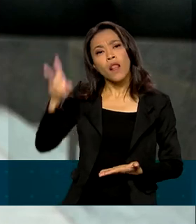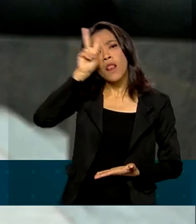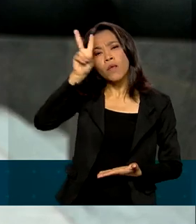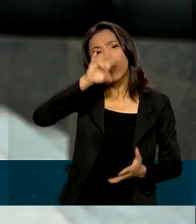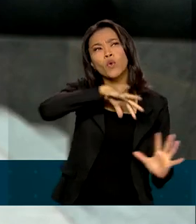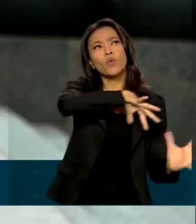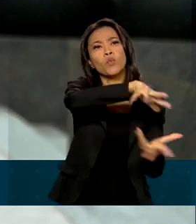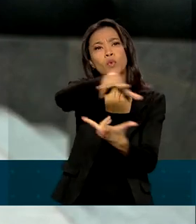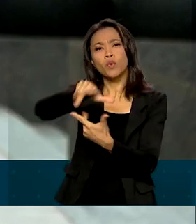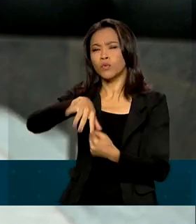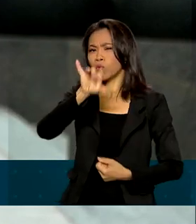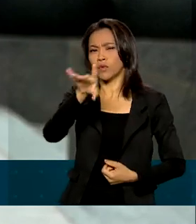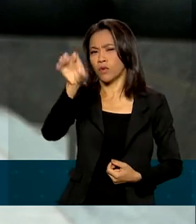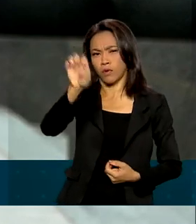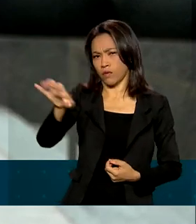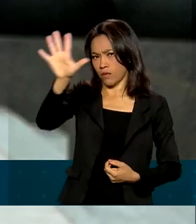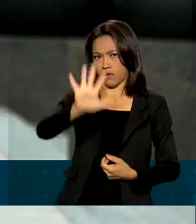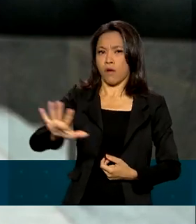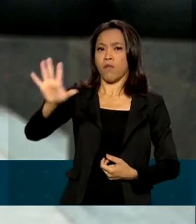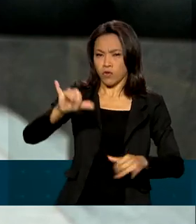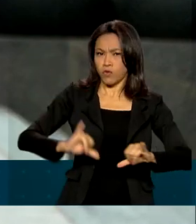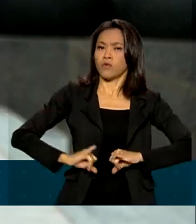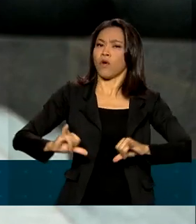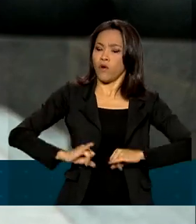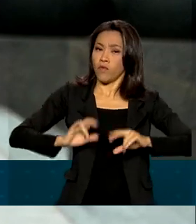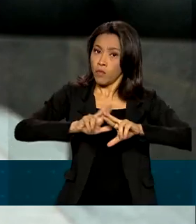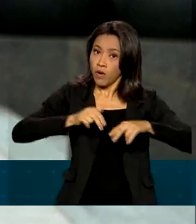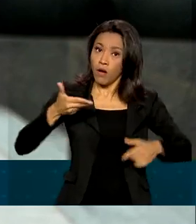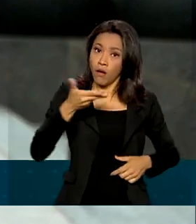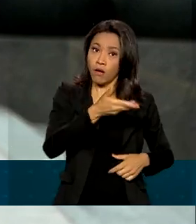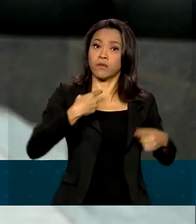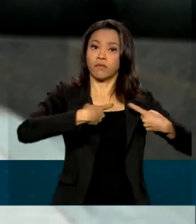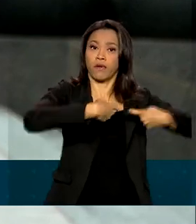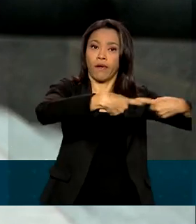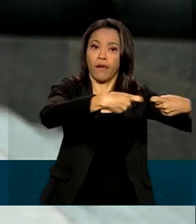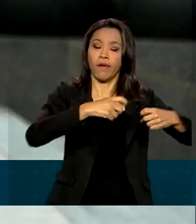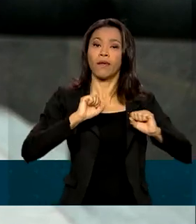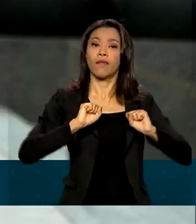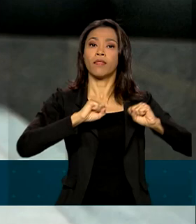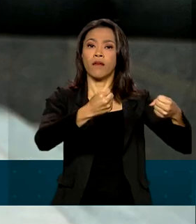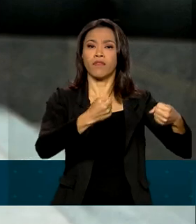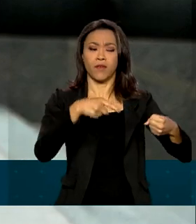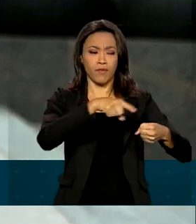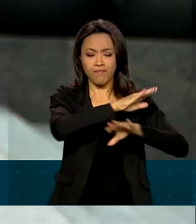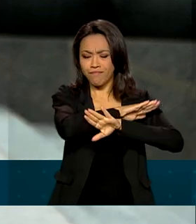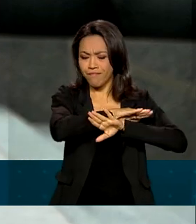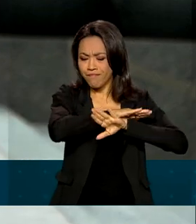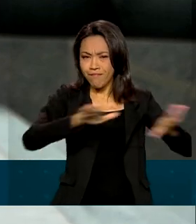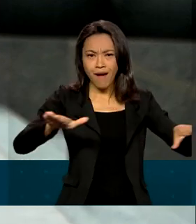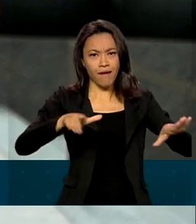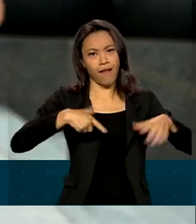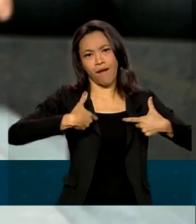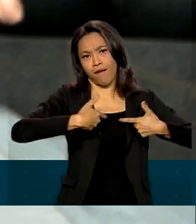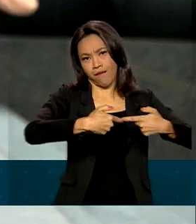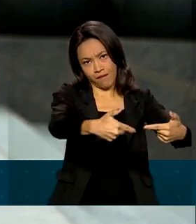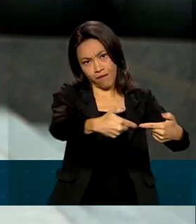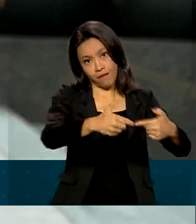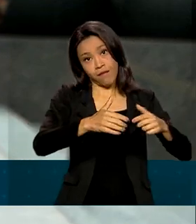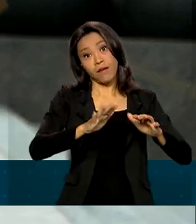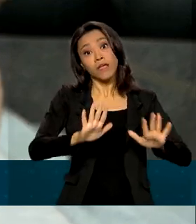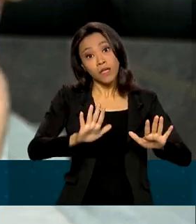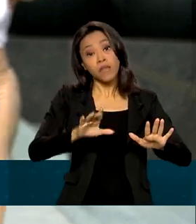e não somente a Europa, sofre por causa da guerra e defendeu um cessar-fogo imediato, mas